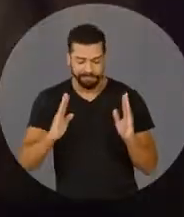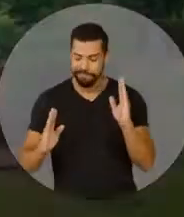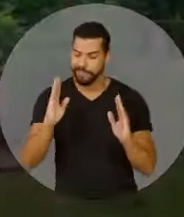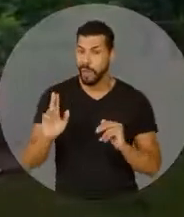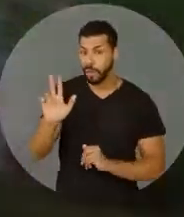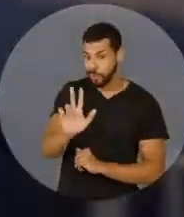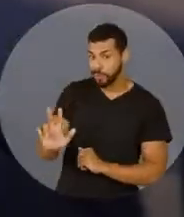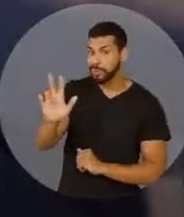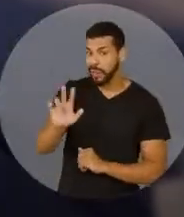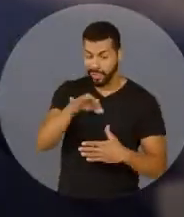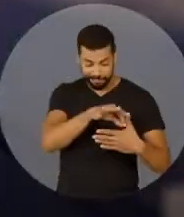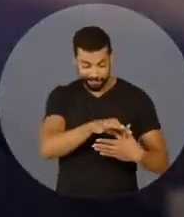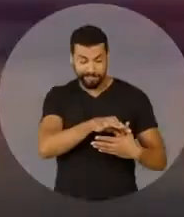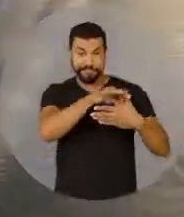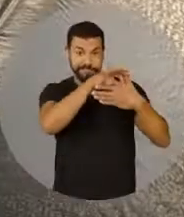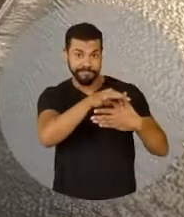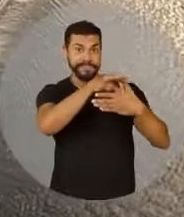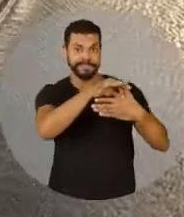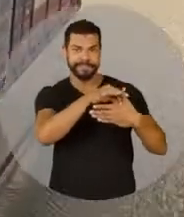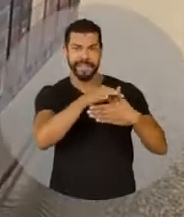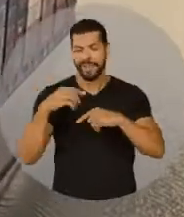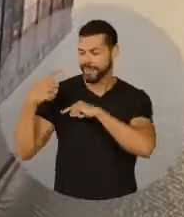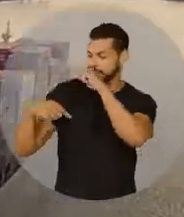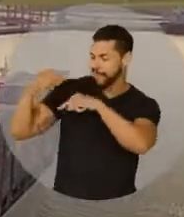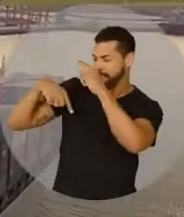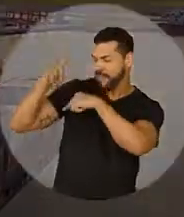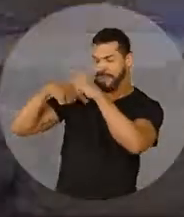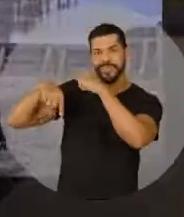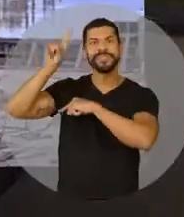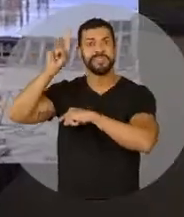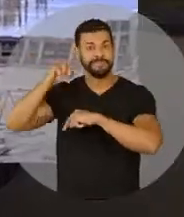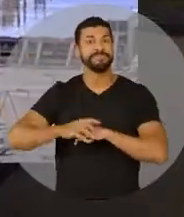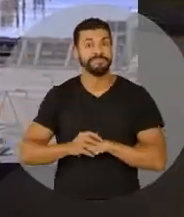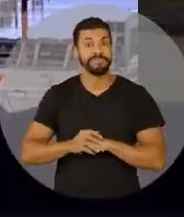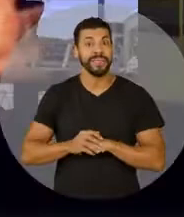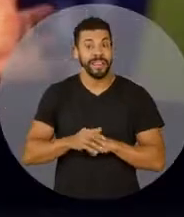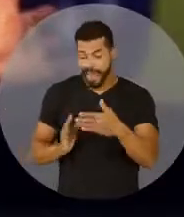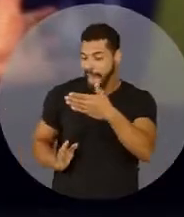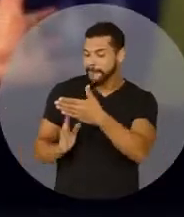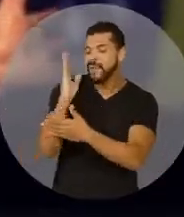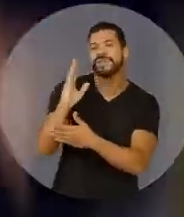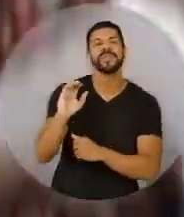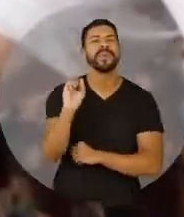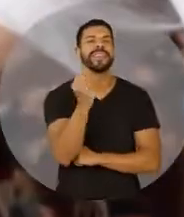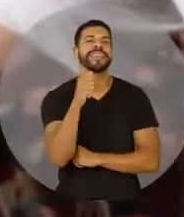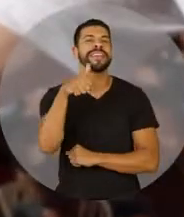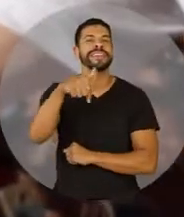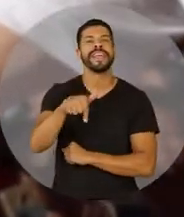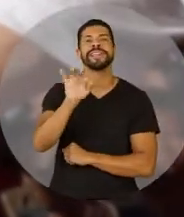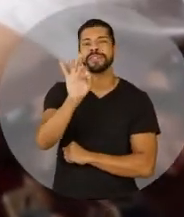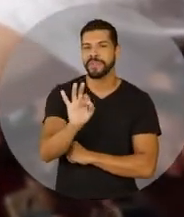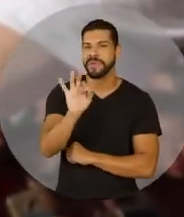vida no tempo do Lula. Ele liderou o Brasil no momento de maior prosperidade da história e saiu com aprovação recorde de